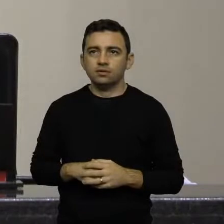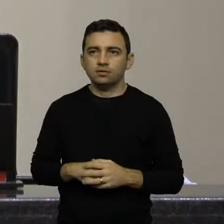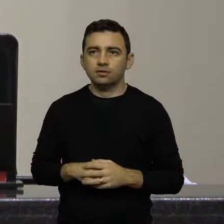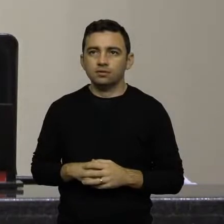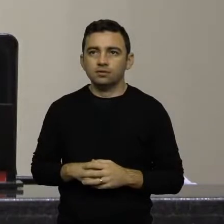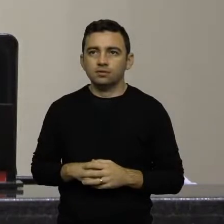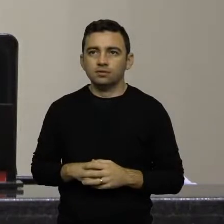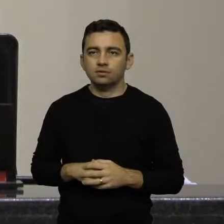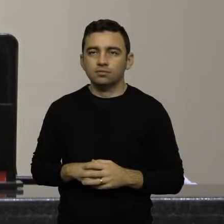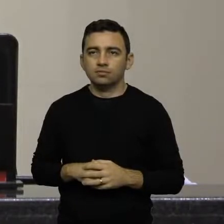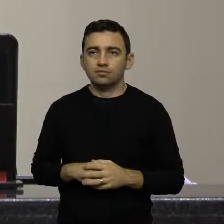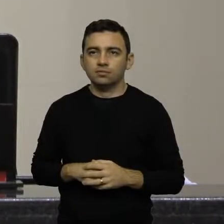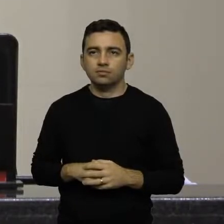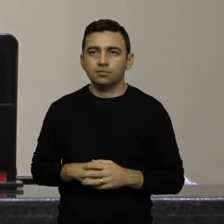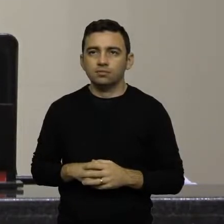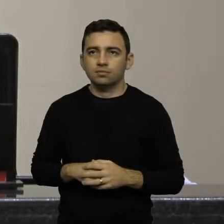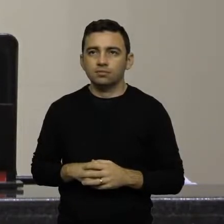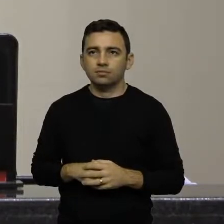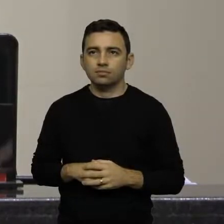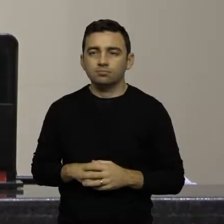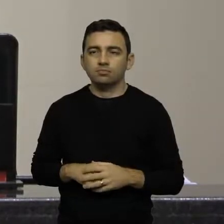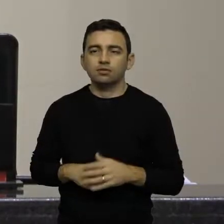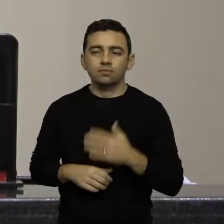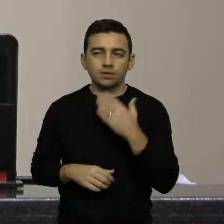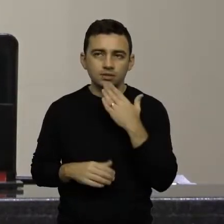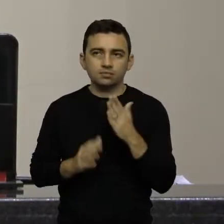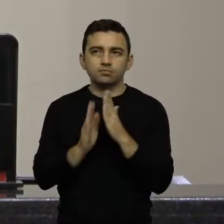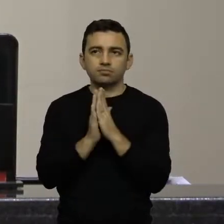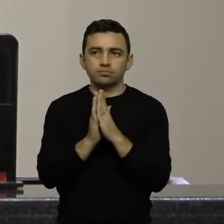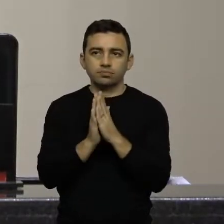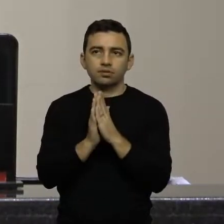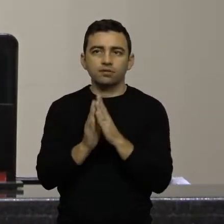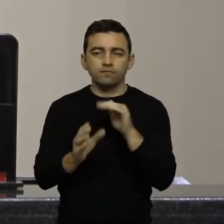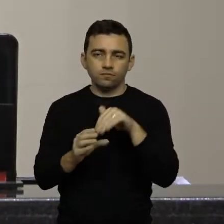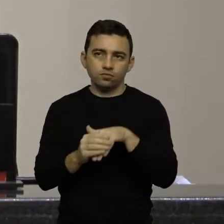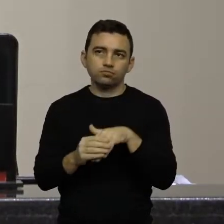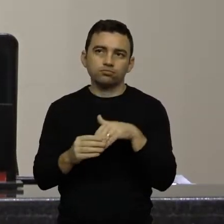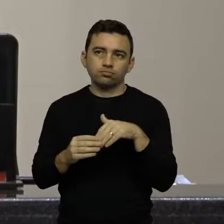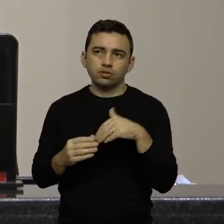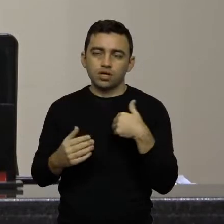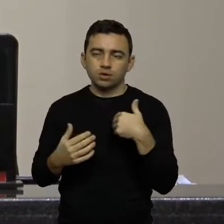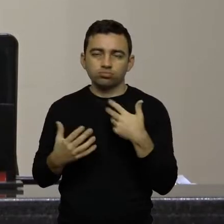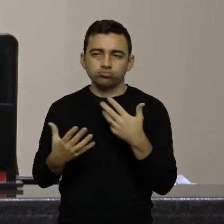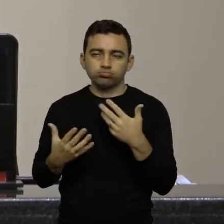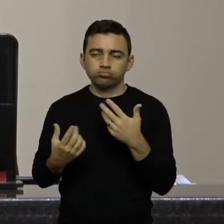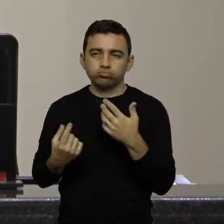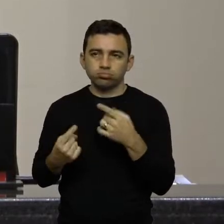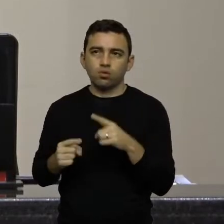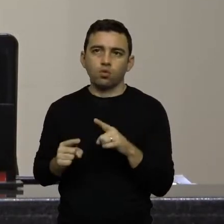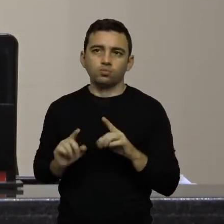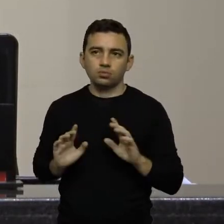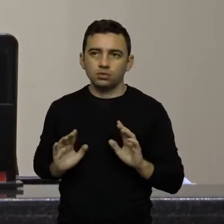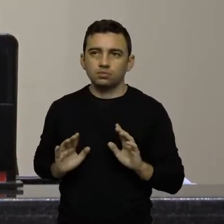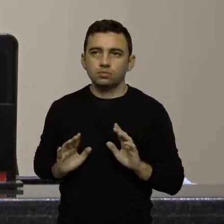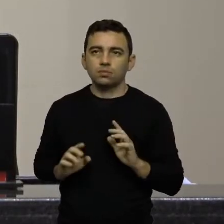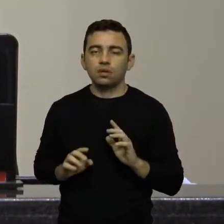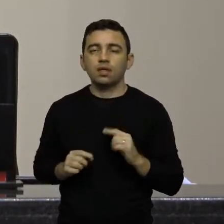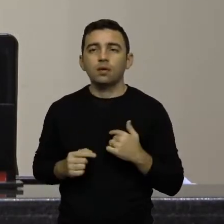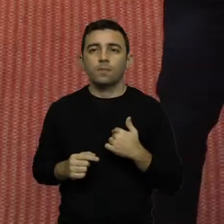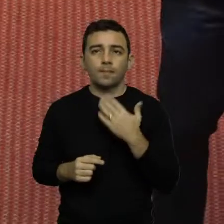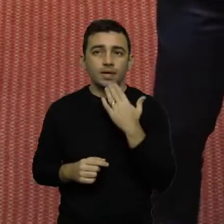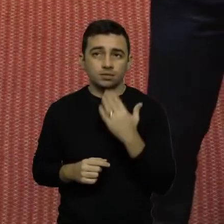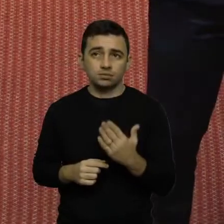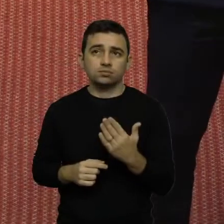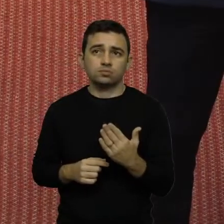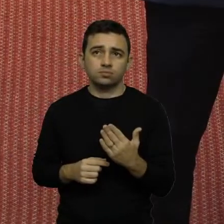Presidente, eu peço, carecidamente, eu vou votar contrário a essa moção e eu peço para os colegas